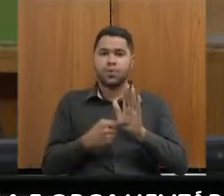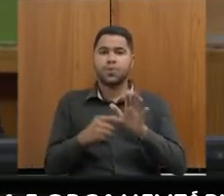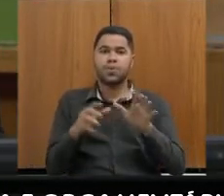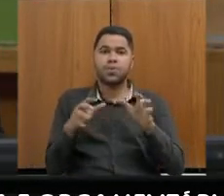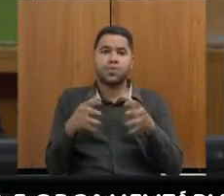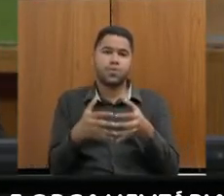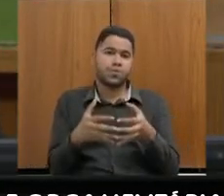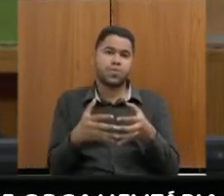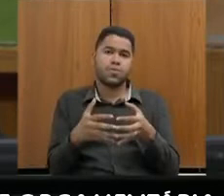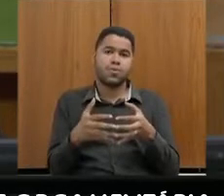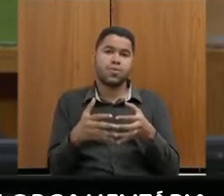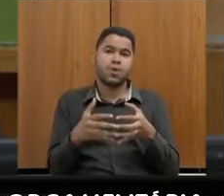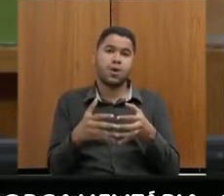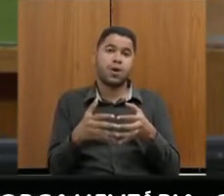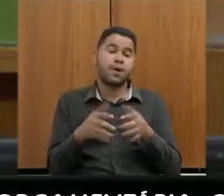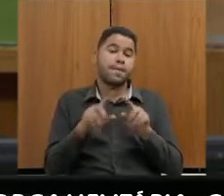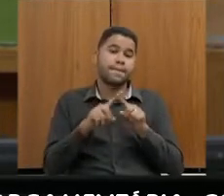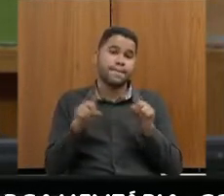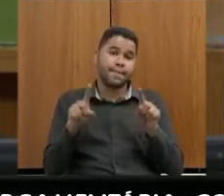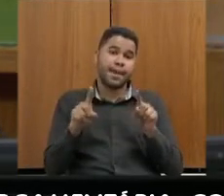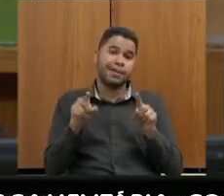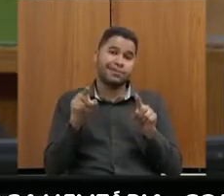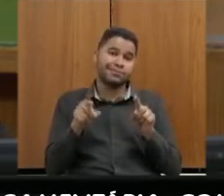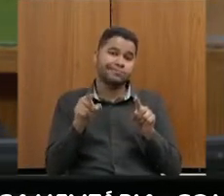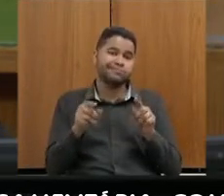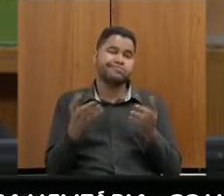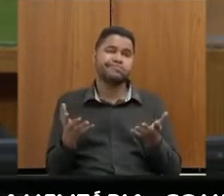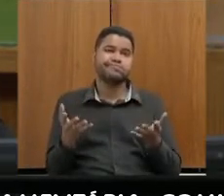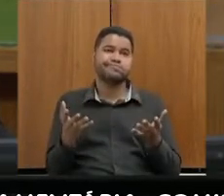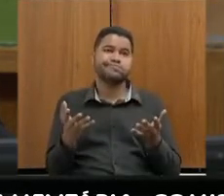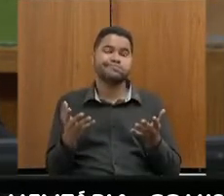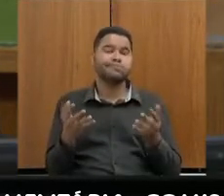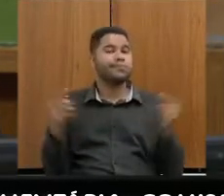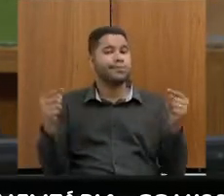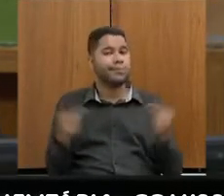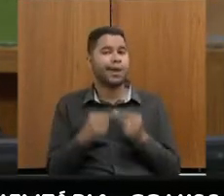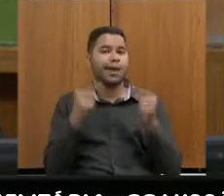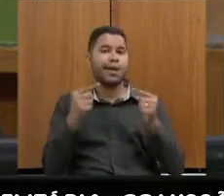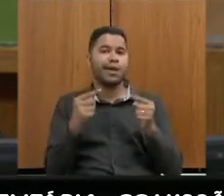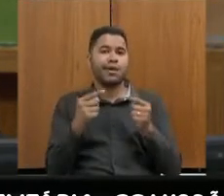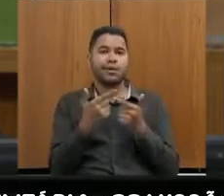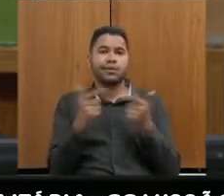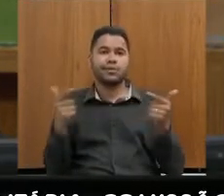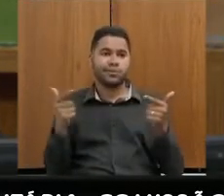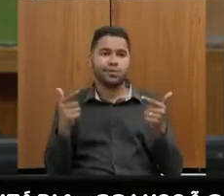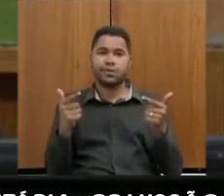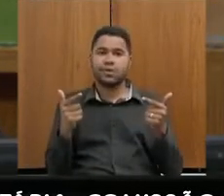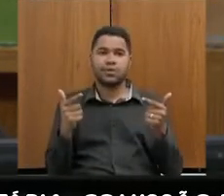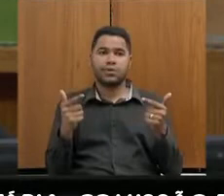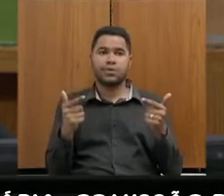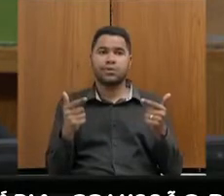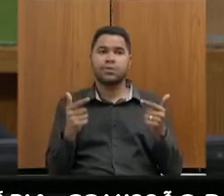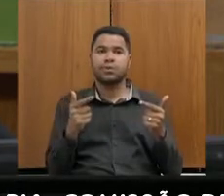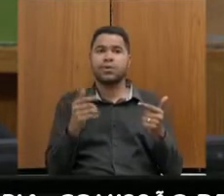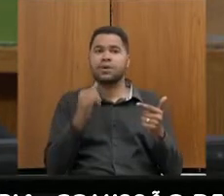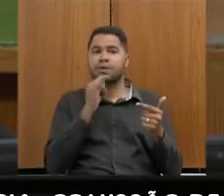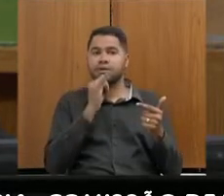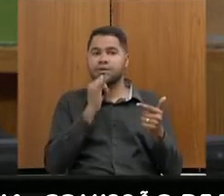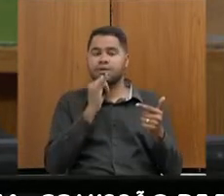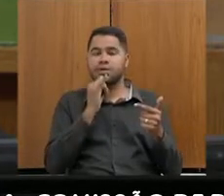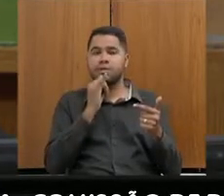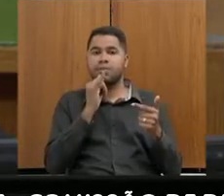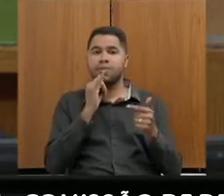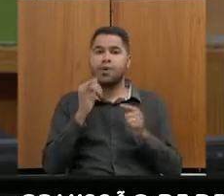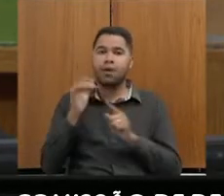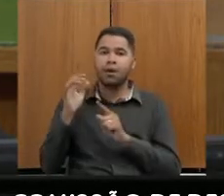de desestatização, mas isso daí eu acho que seria mais pertinente. Eu não tenho aqui os números com relação à